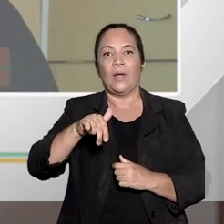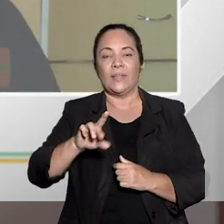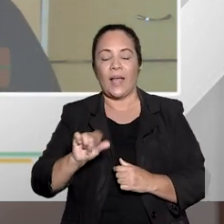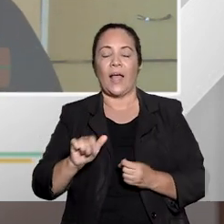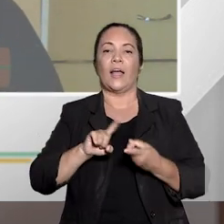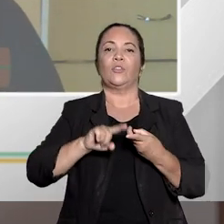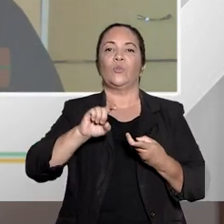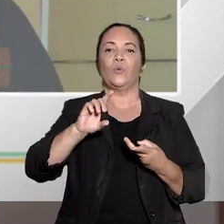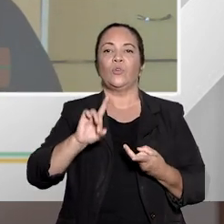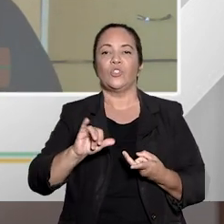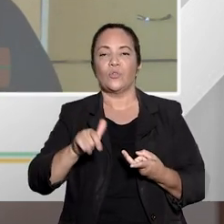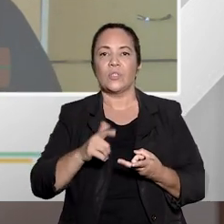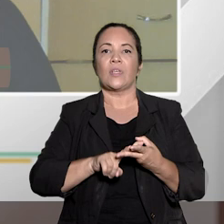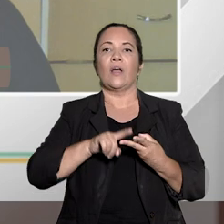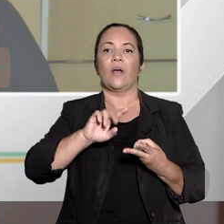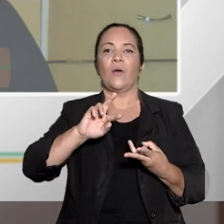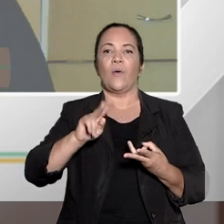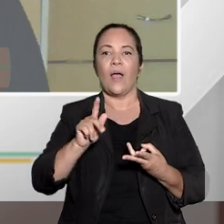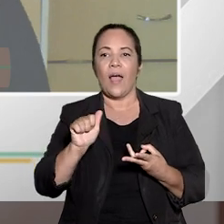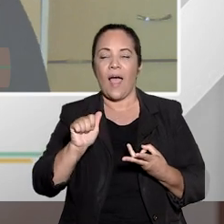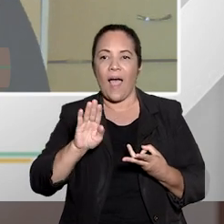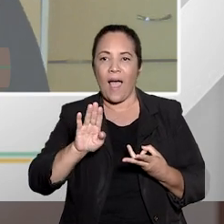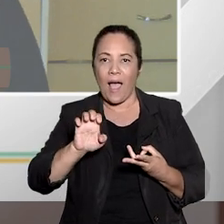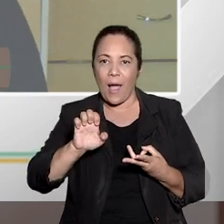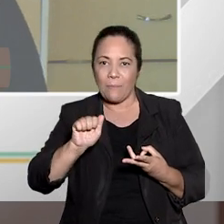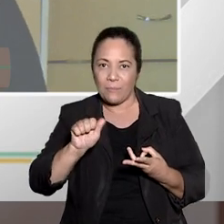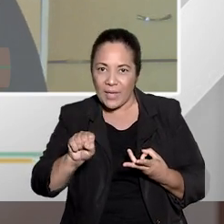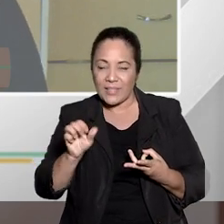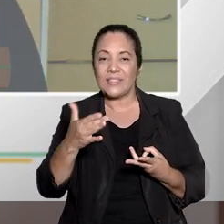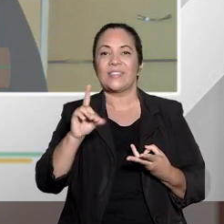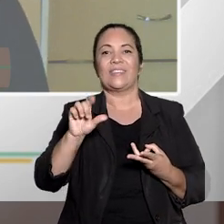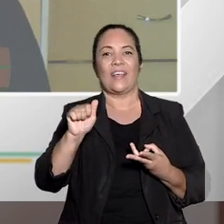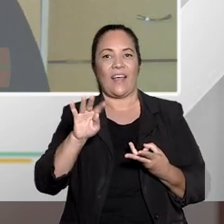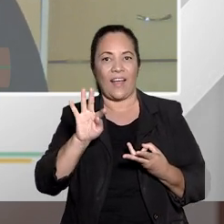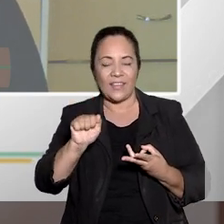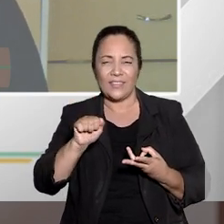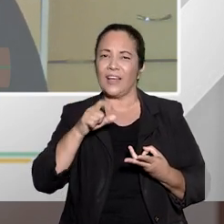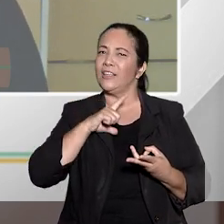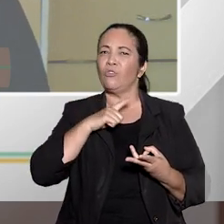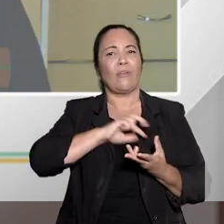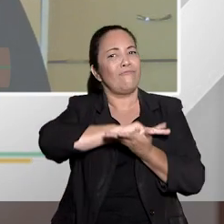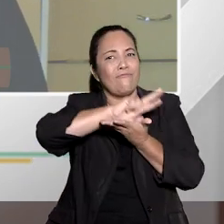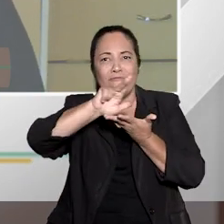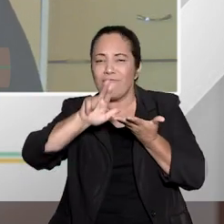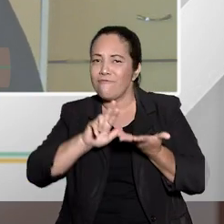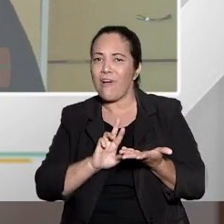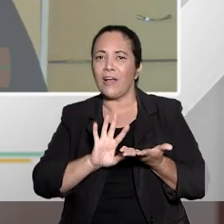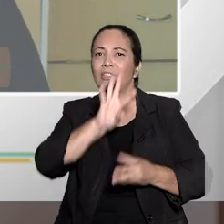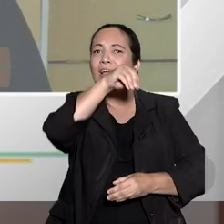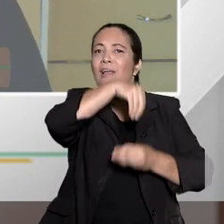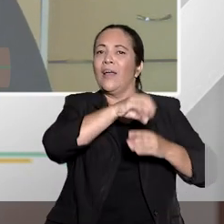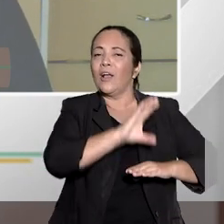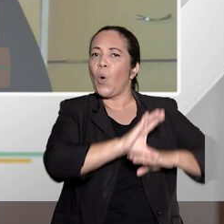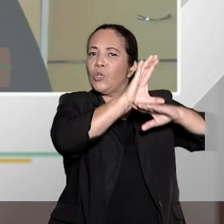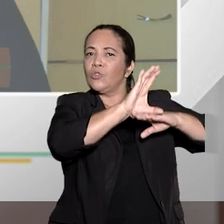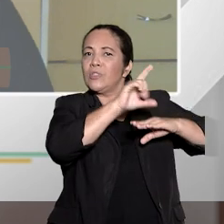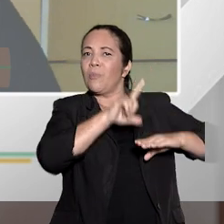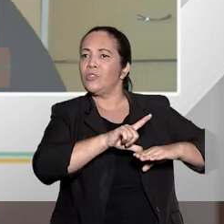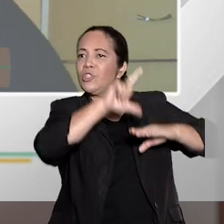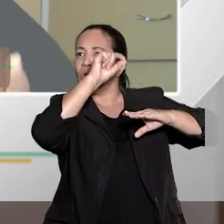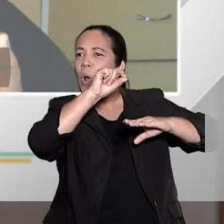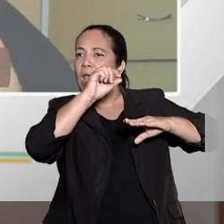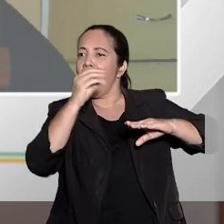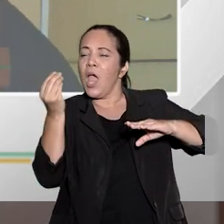injunção, habeas data, ação popular. Então, o próprio legislador constituinte, ao invés de deixar para o legislador